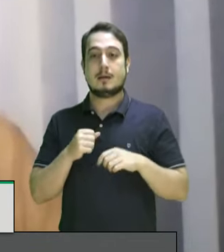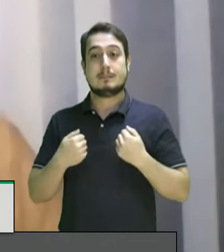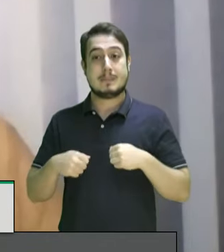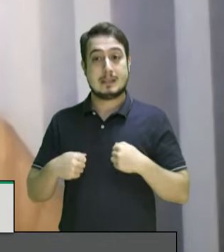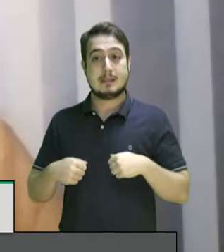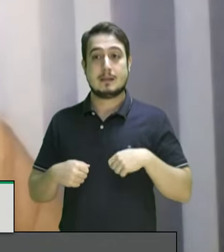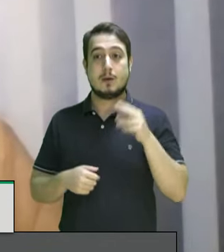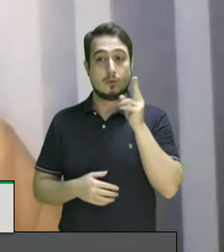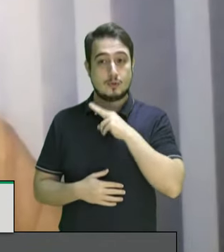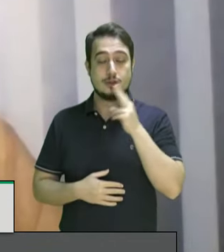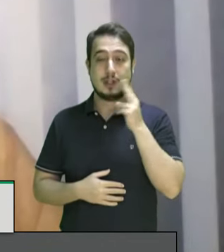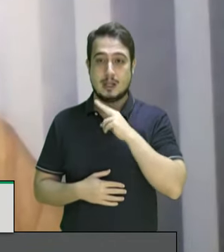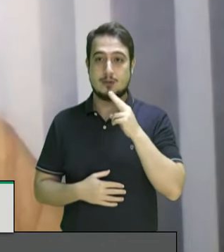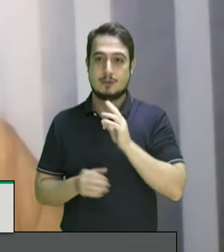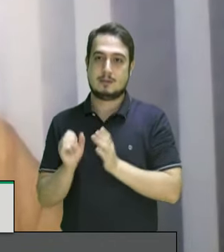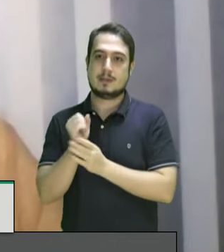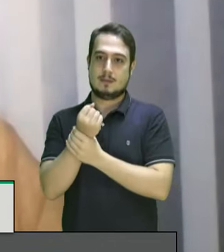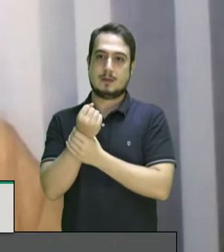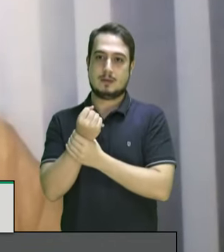pressa